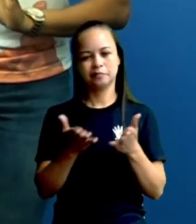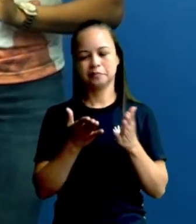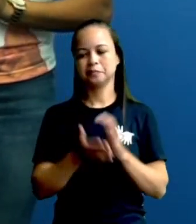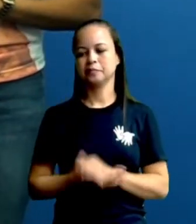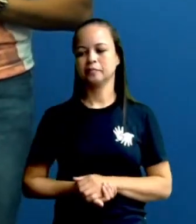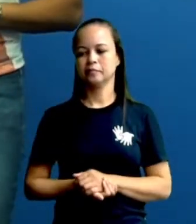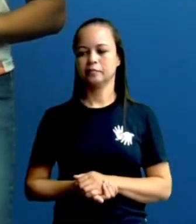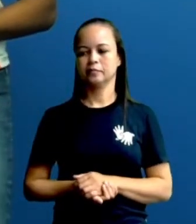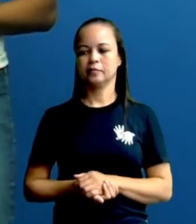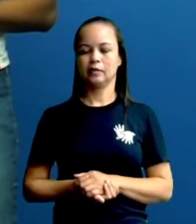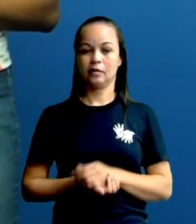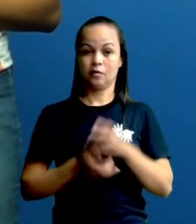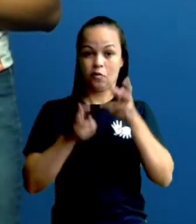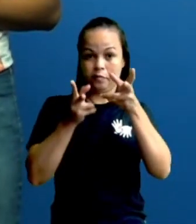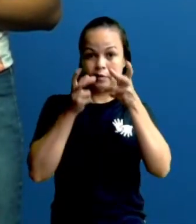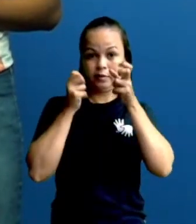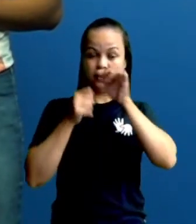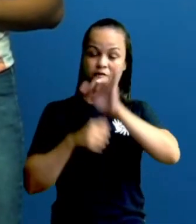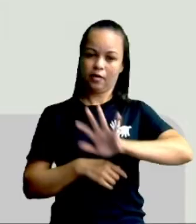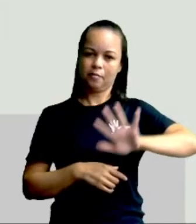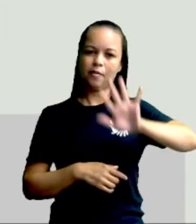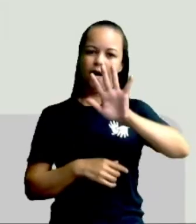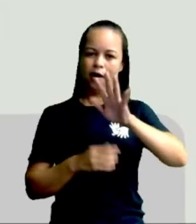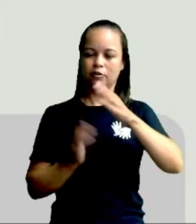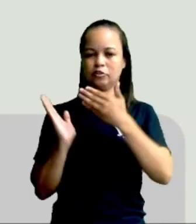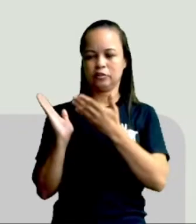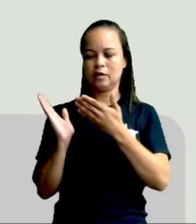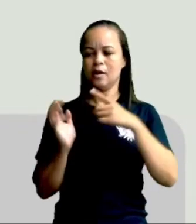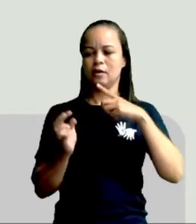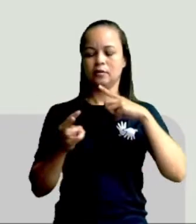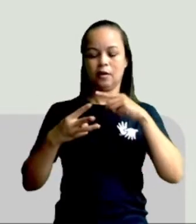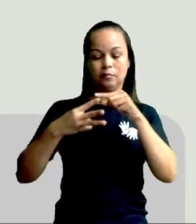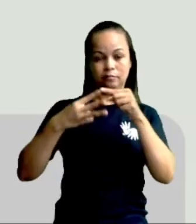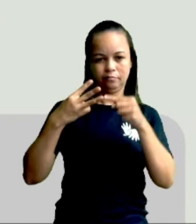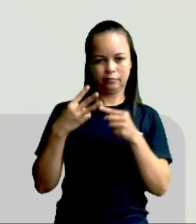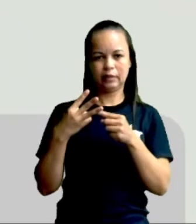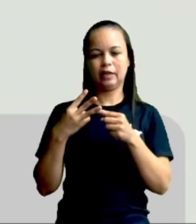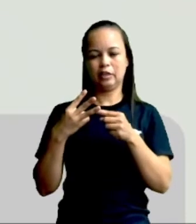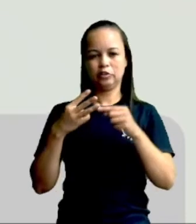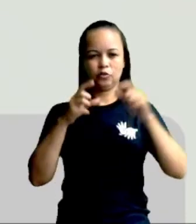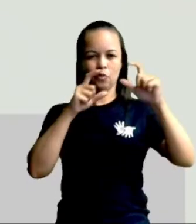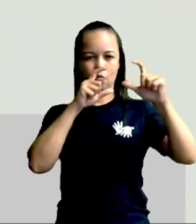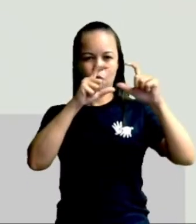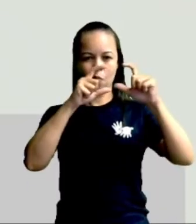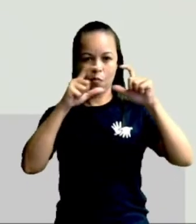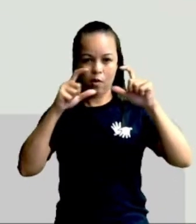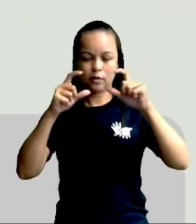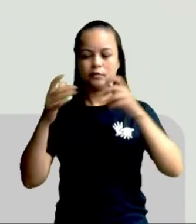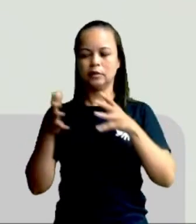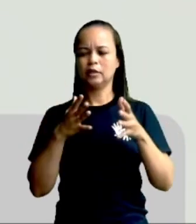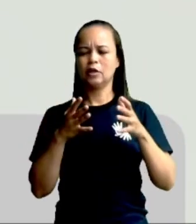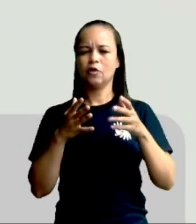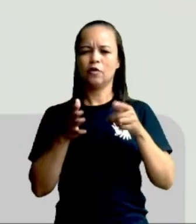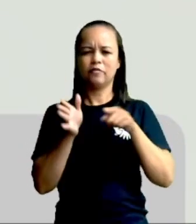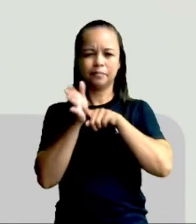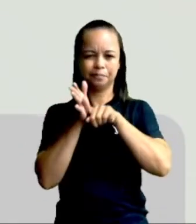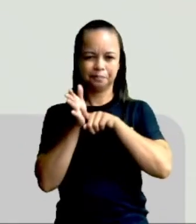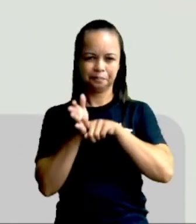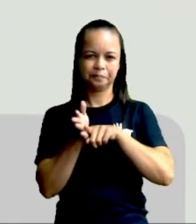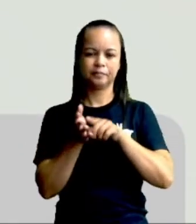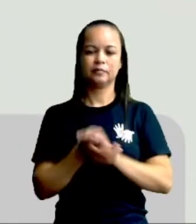Bom, observa bem essa imagem, tá? Temos três imagens aí, três quadrinhos, e a gente vai analisar.